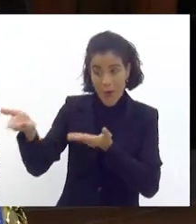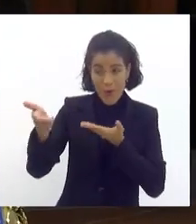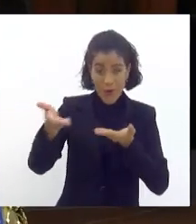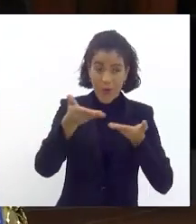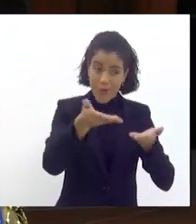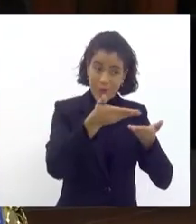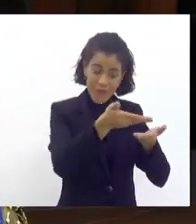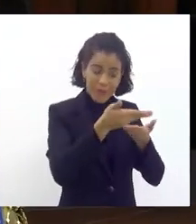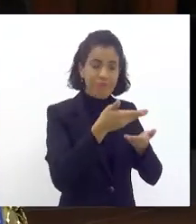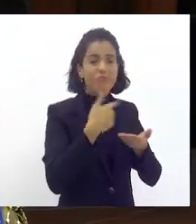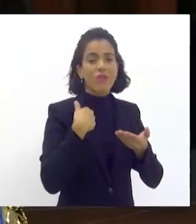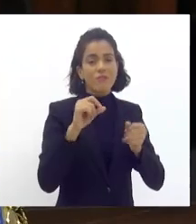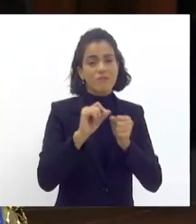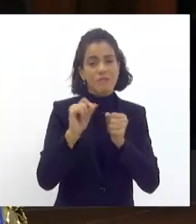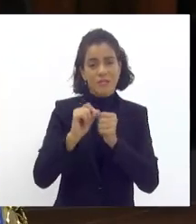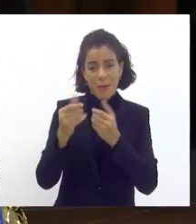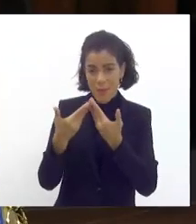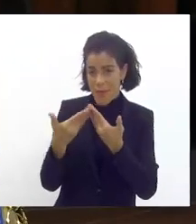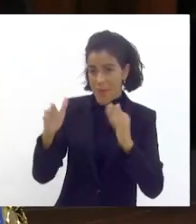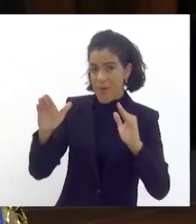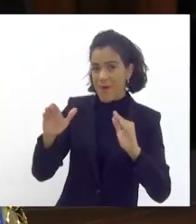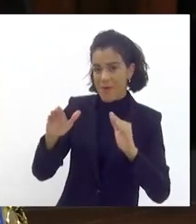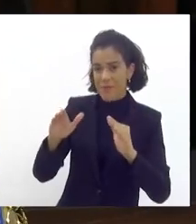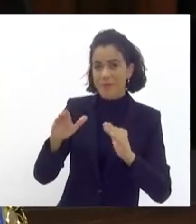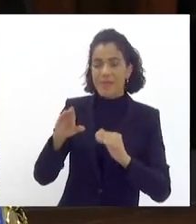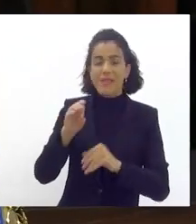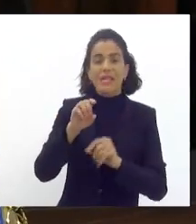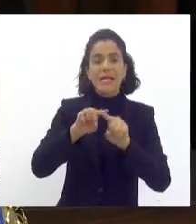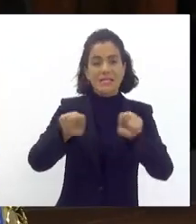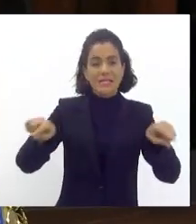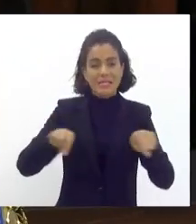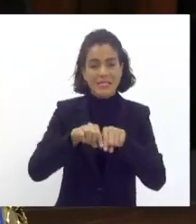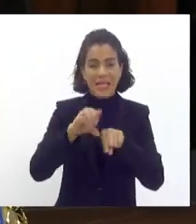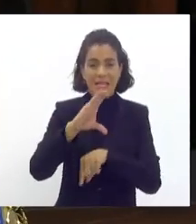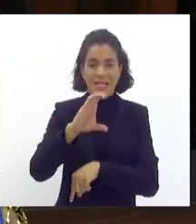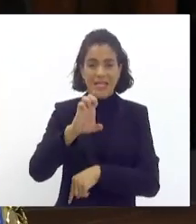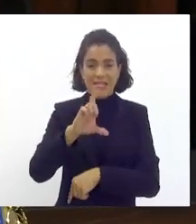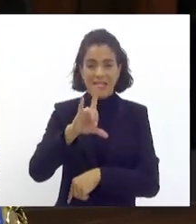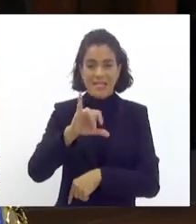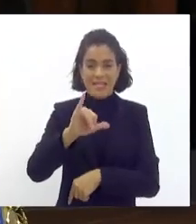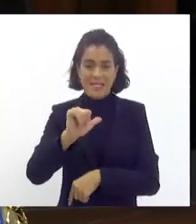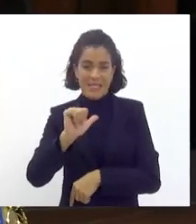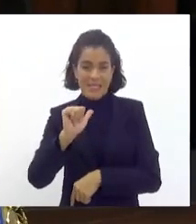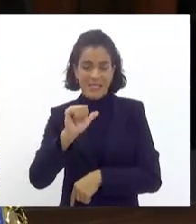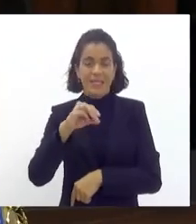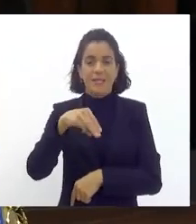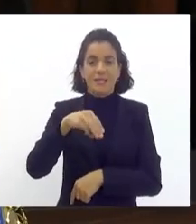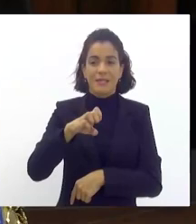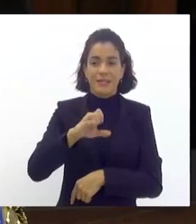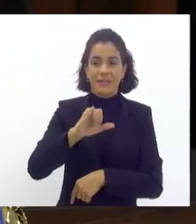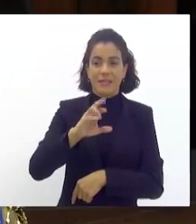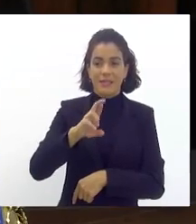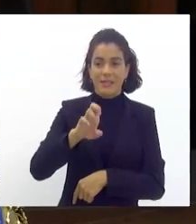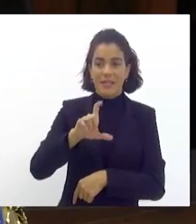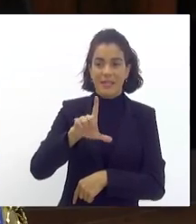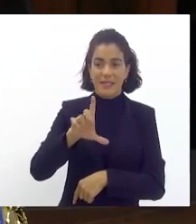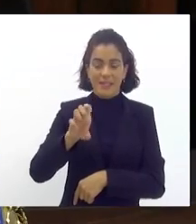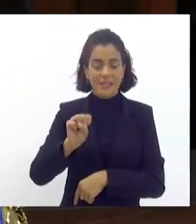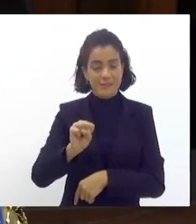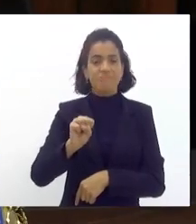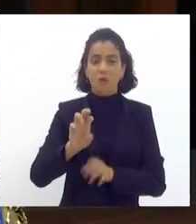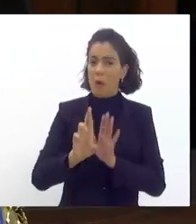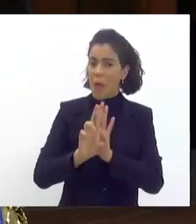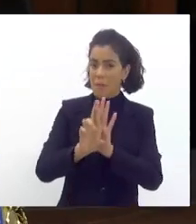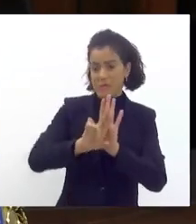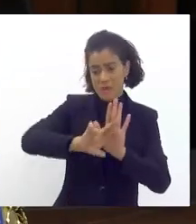fizemos um pré-lançamento da frente na sala Cecília Meirelles que foi muito lindo com muita representatividade e